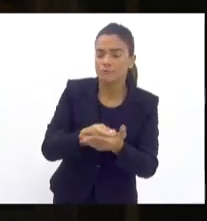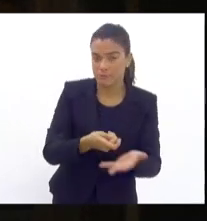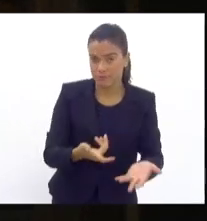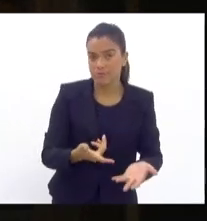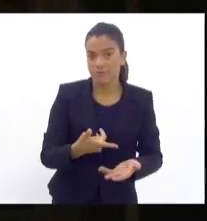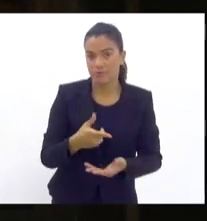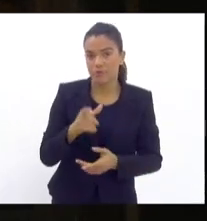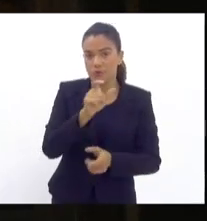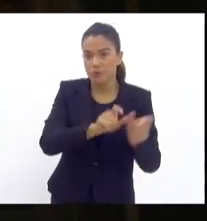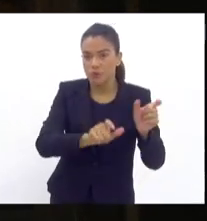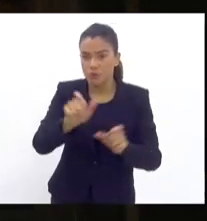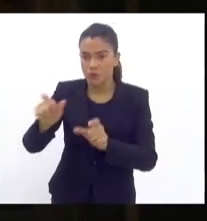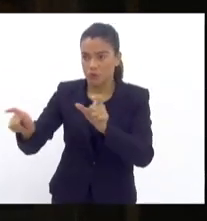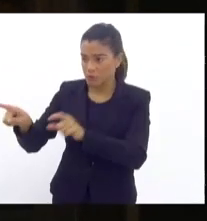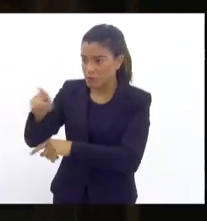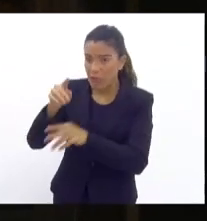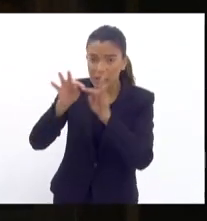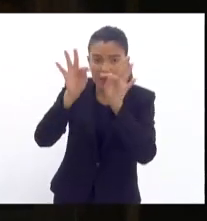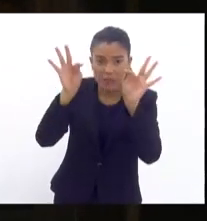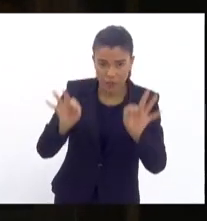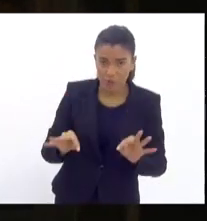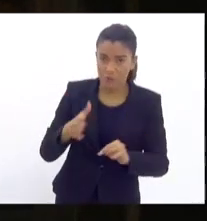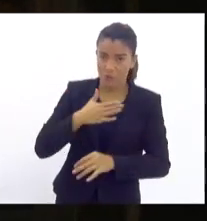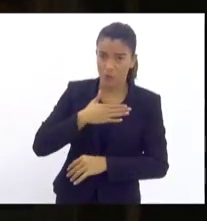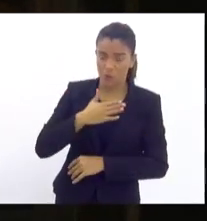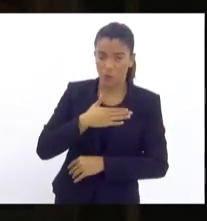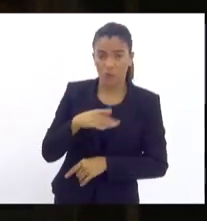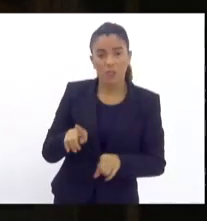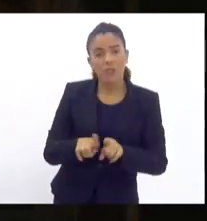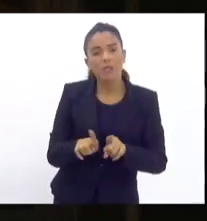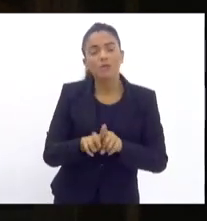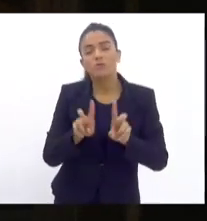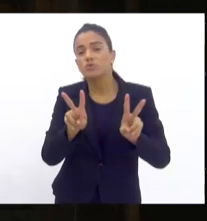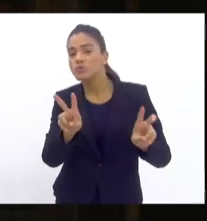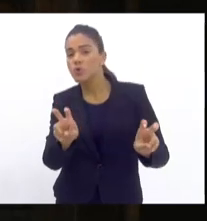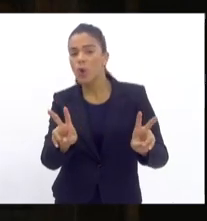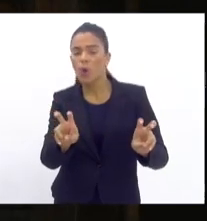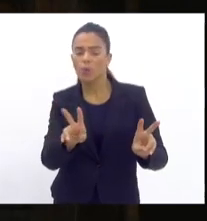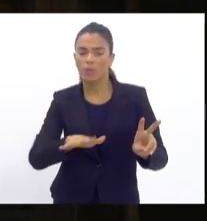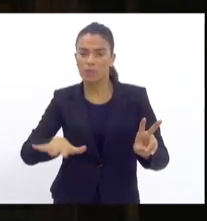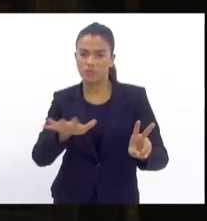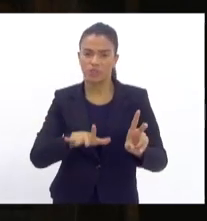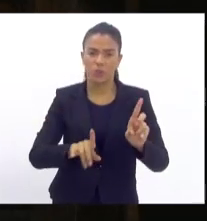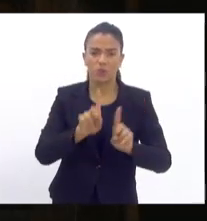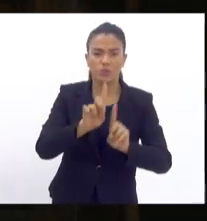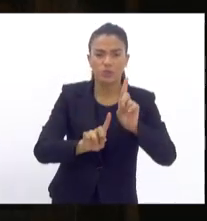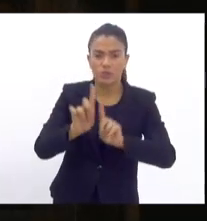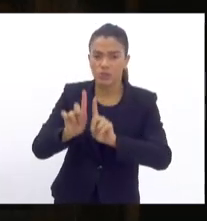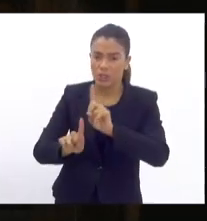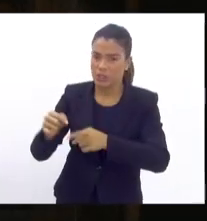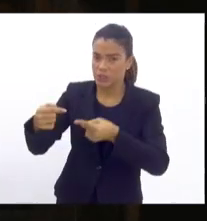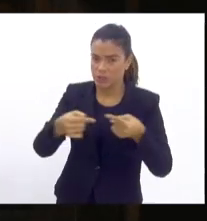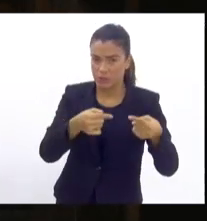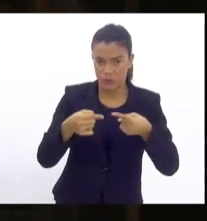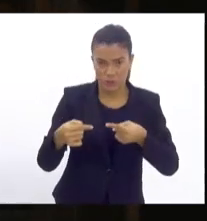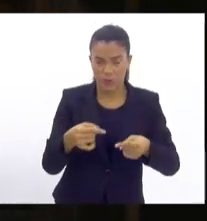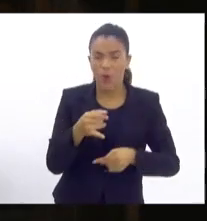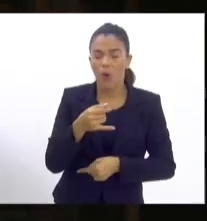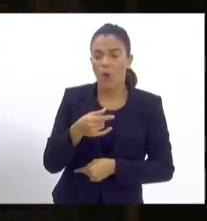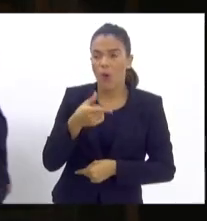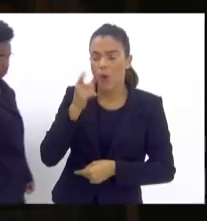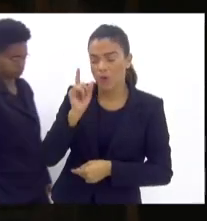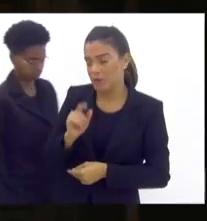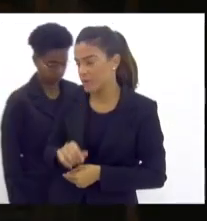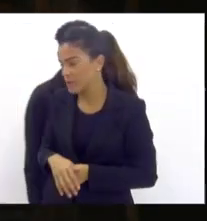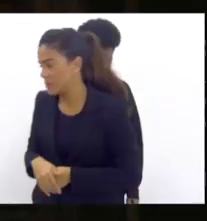testemunhar isso, em cima dessa questão estatística de se discutir. Ontem, por exemplo, nós ficamos